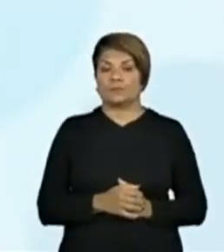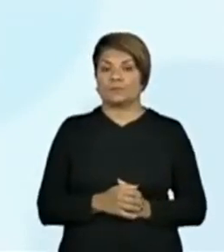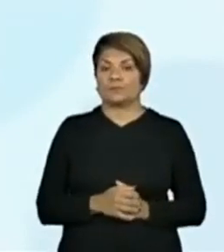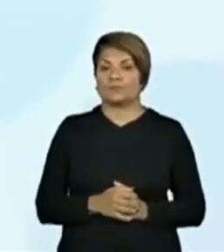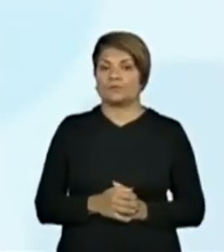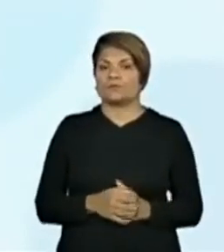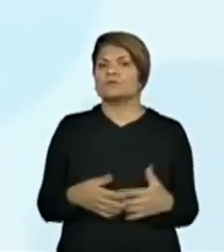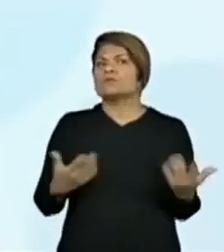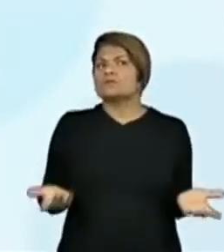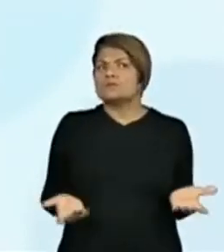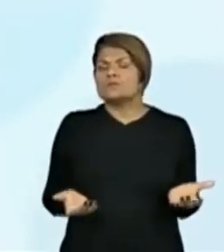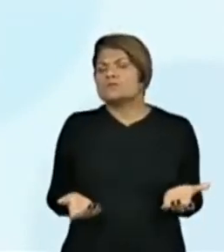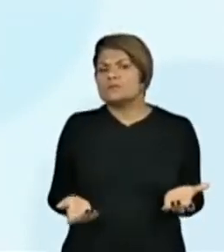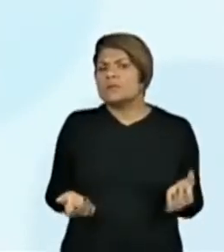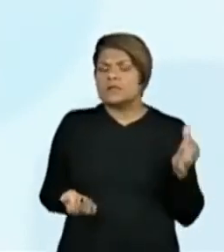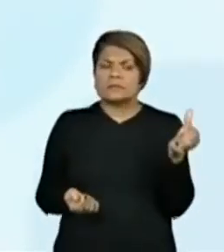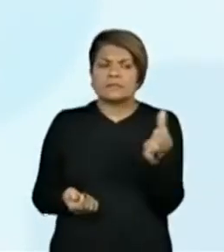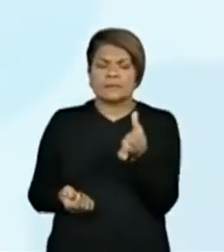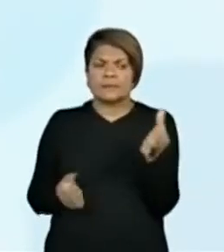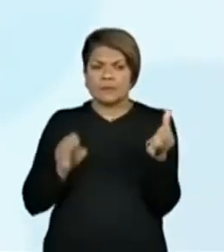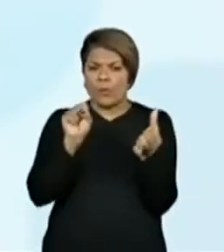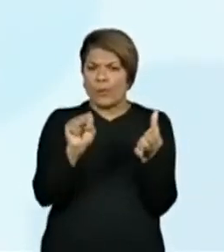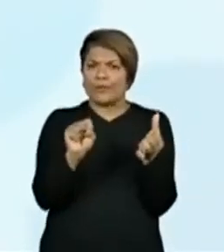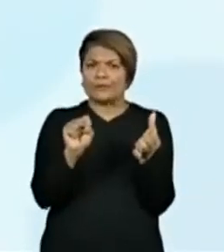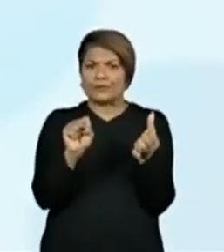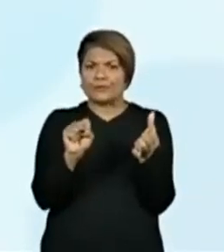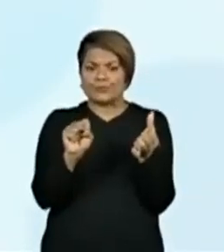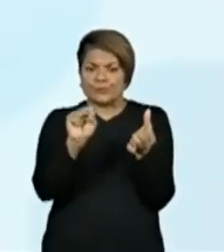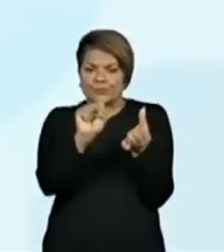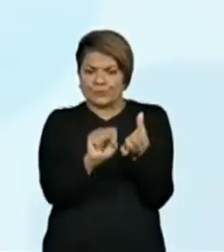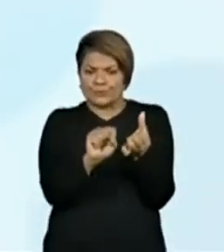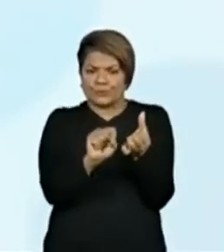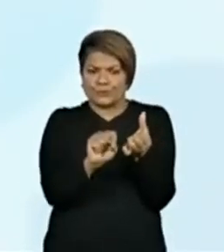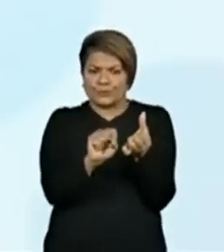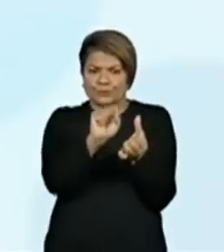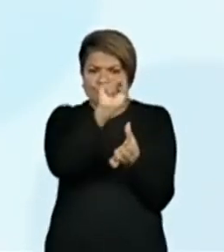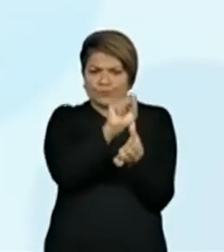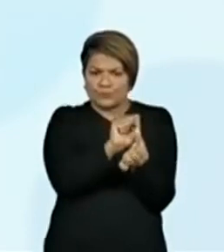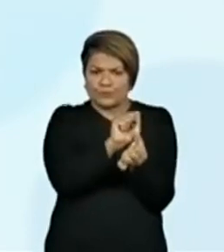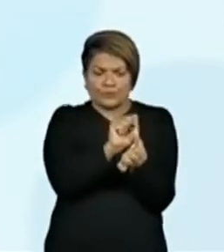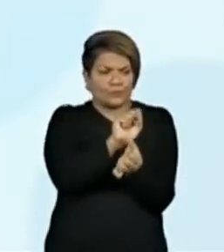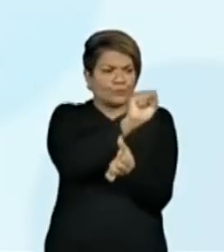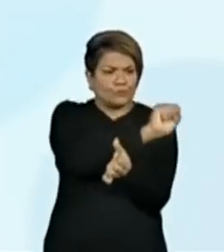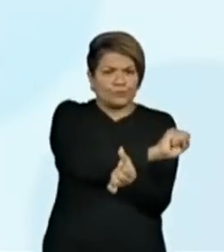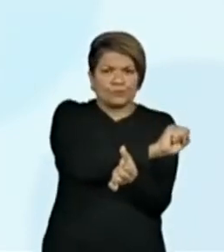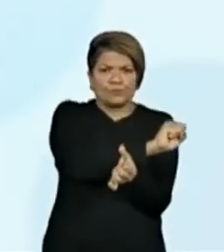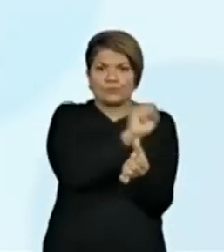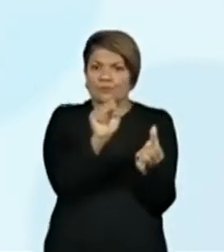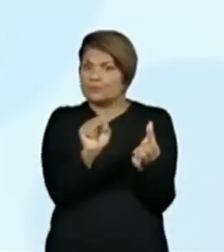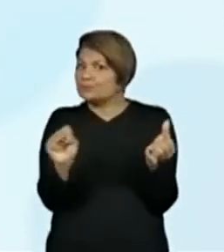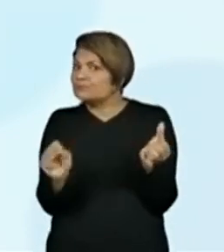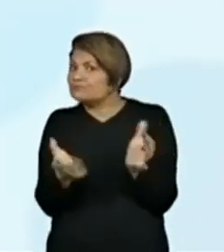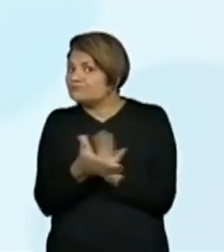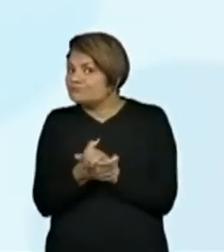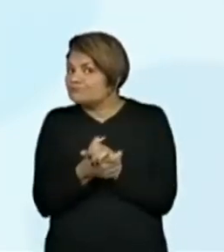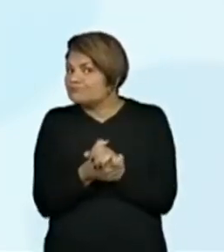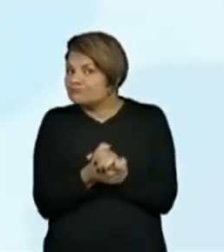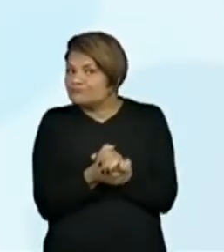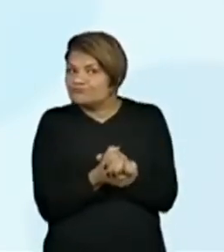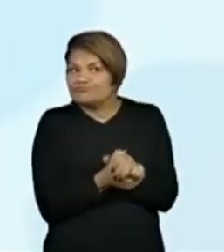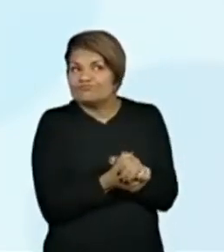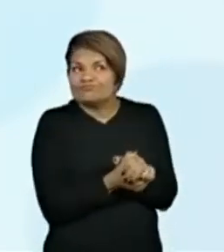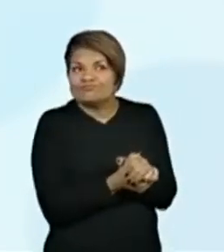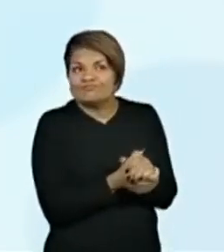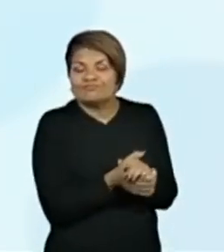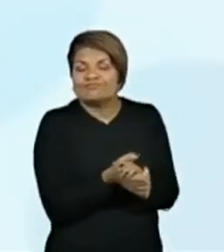em que posição nós podemos colocar o algarismo 8? Ah, são dois